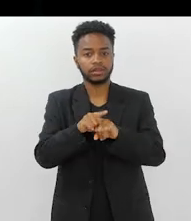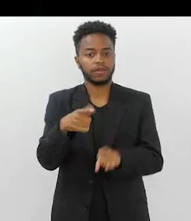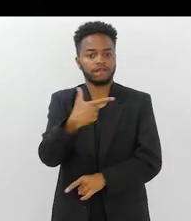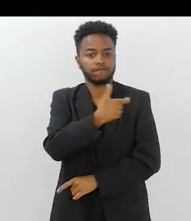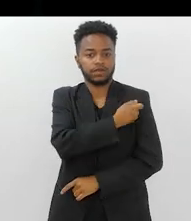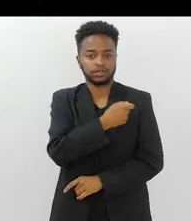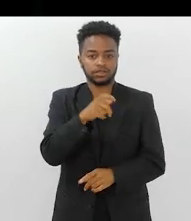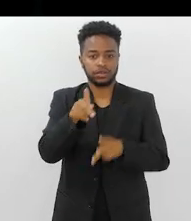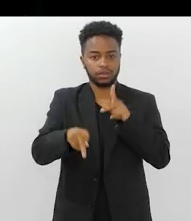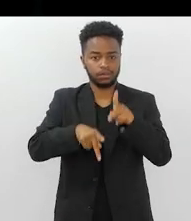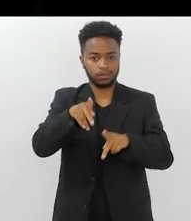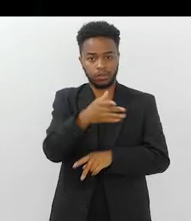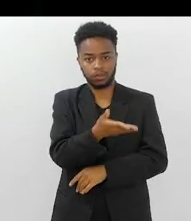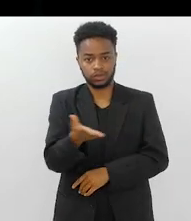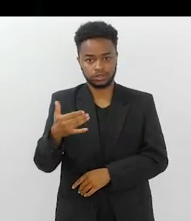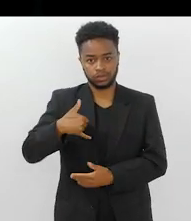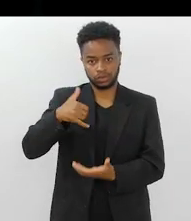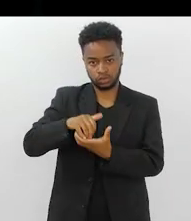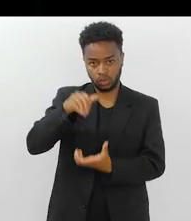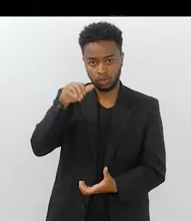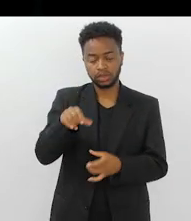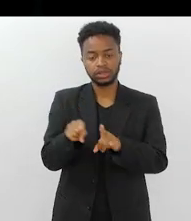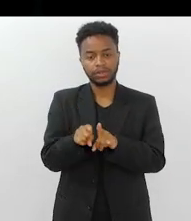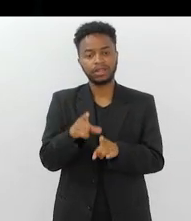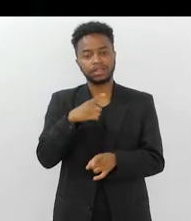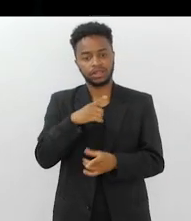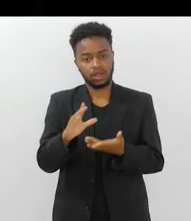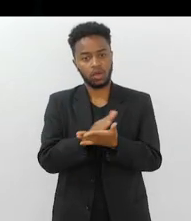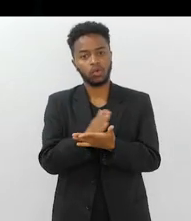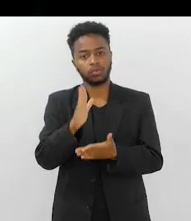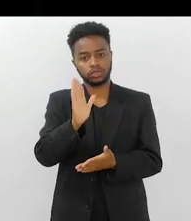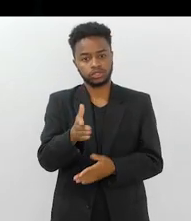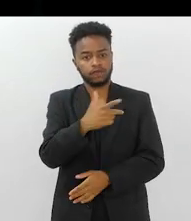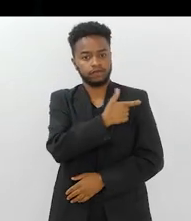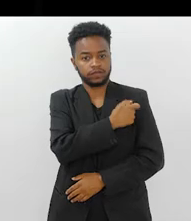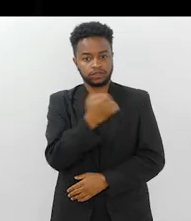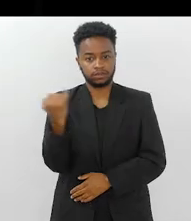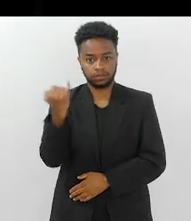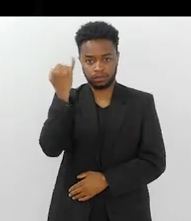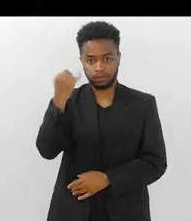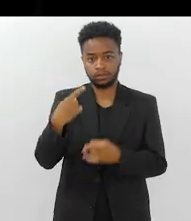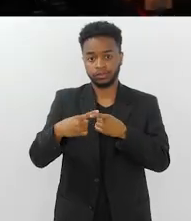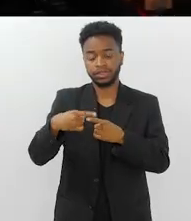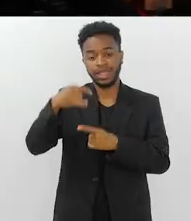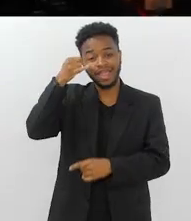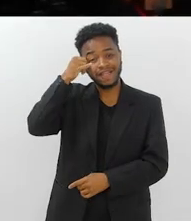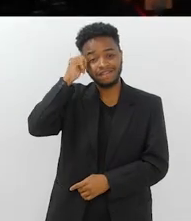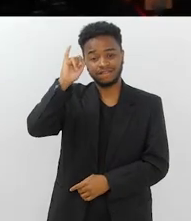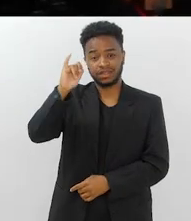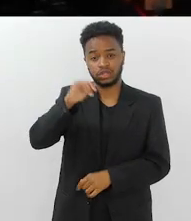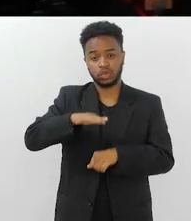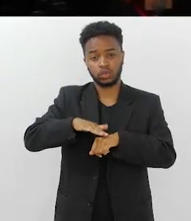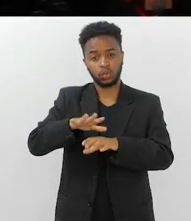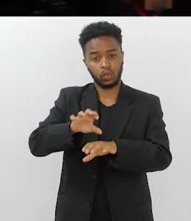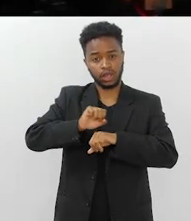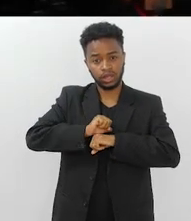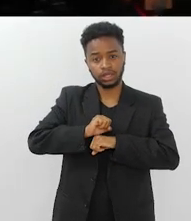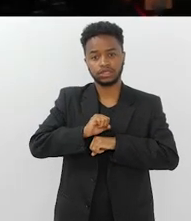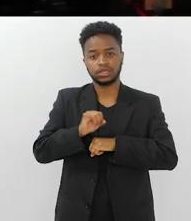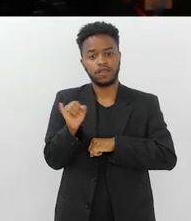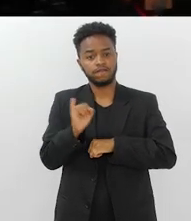vacinar toda a população idosa. gente tem algumas vacinas importantes para evitar doenças